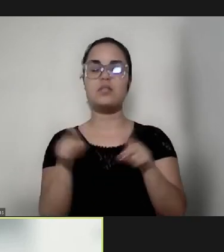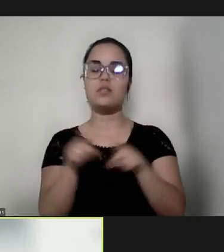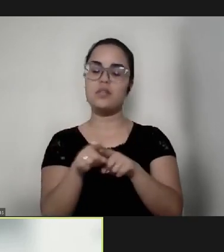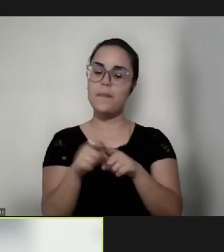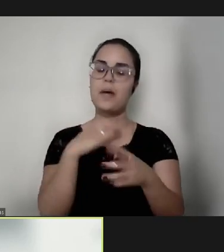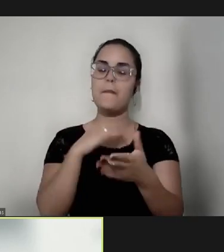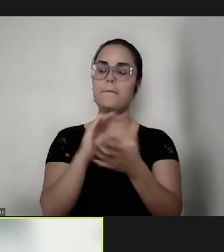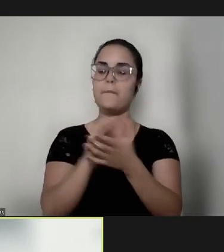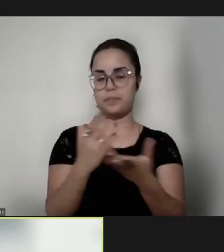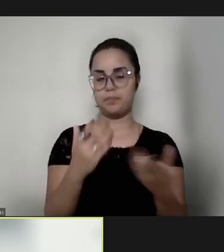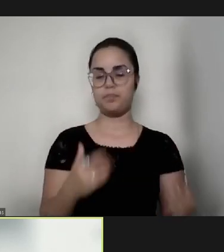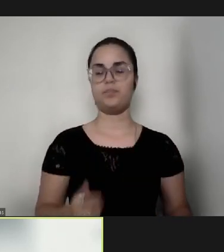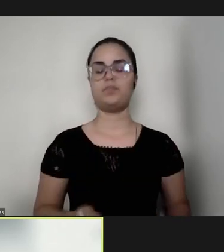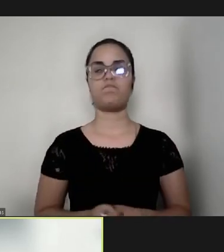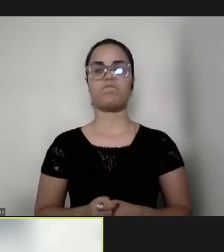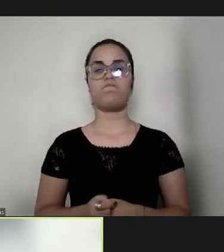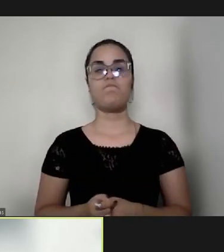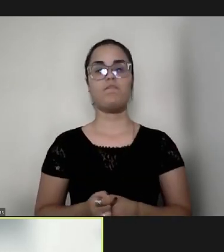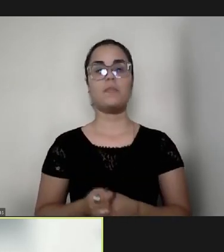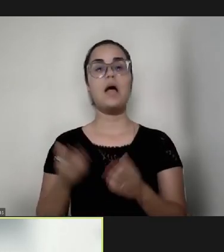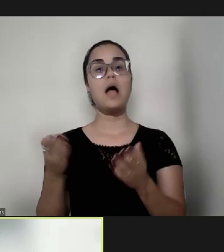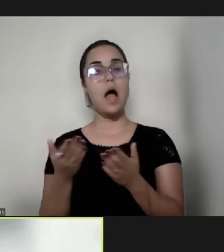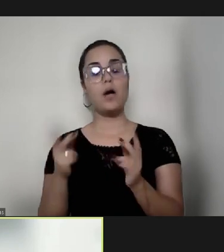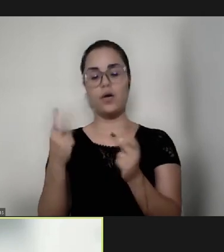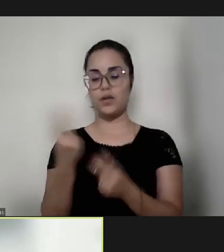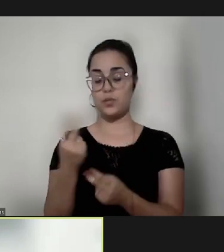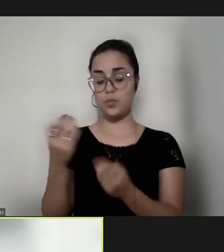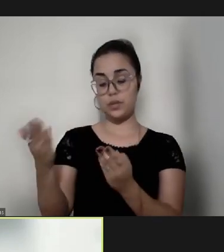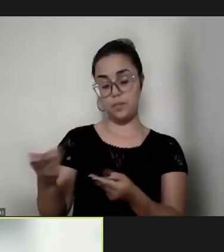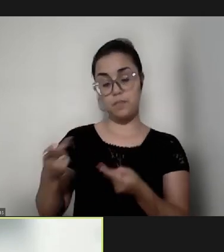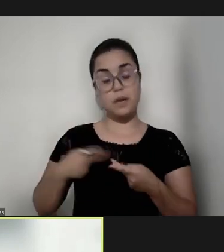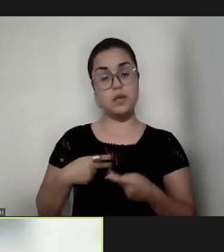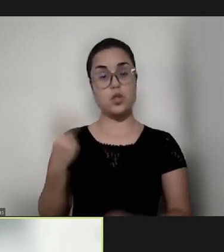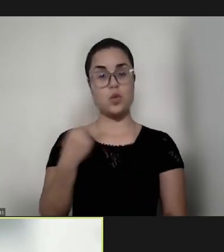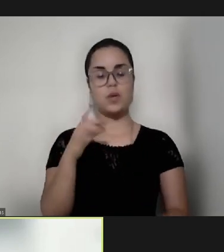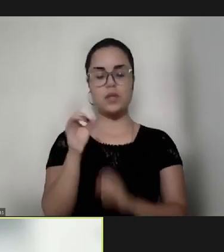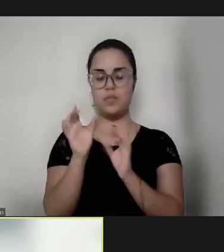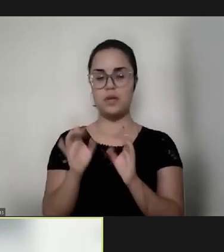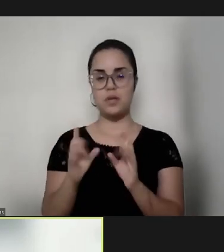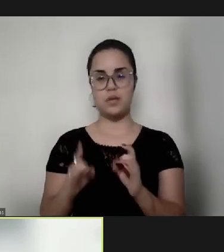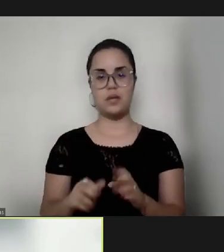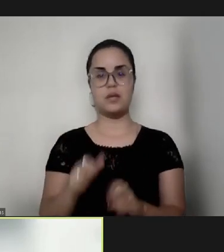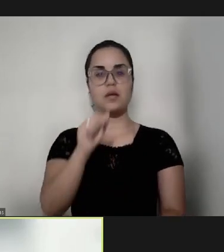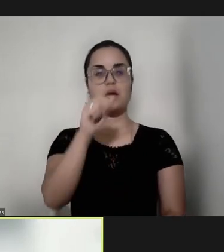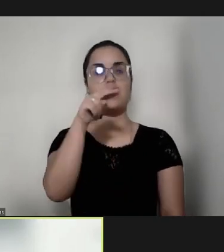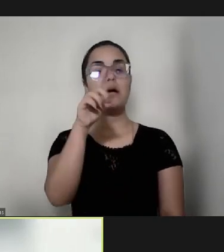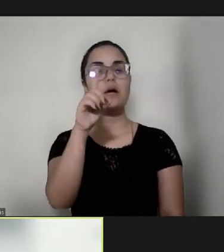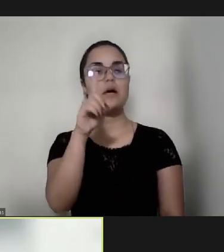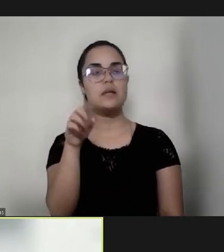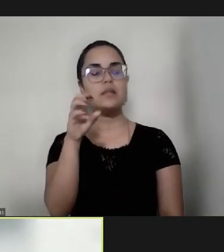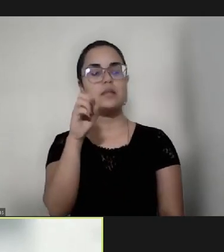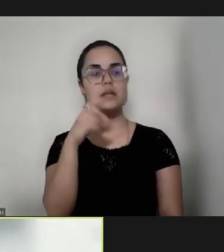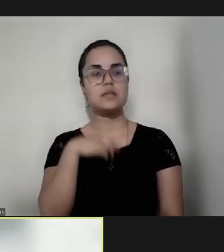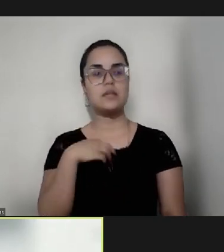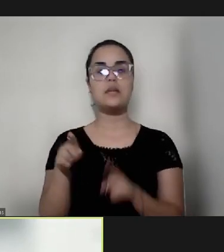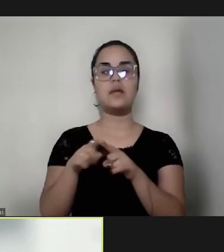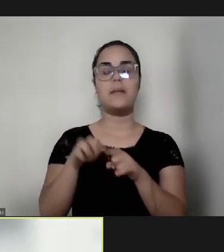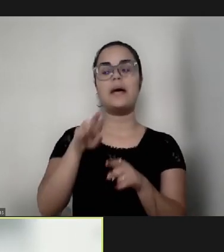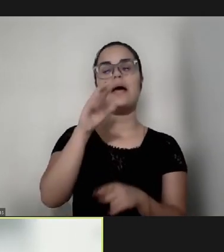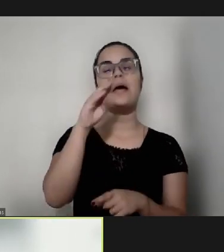Hoje receberemos duas convidadas muito especiais, a Andresa Sassina e a Rebeca Rios.